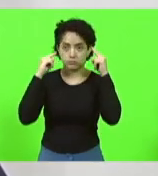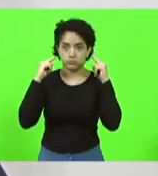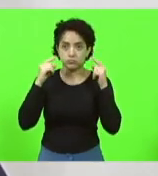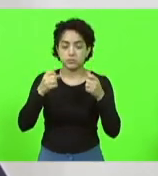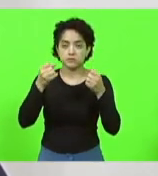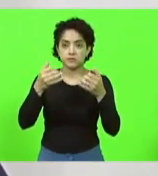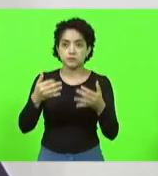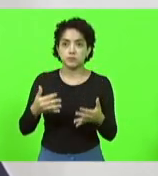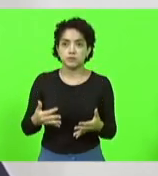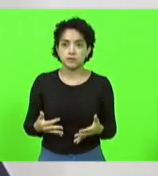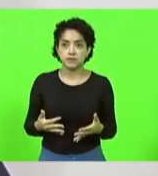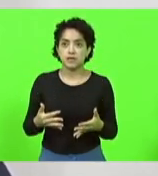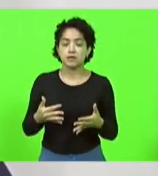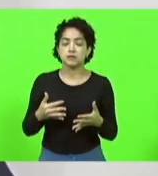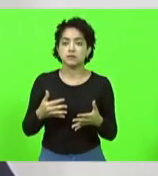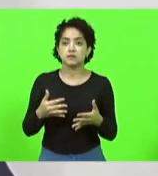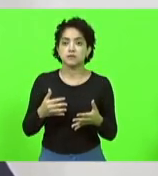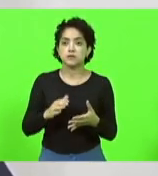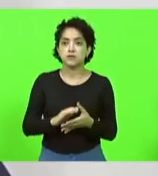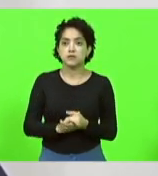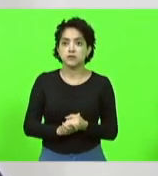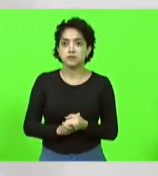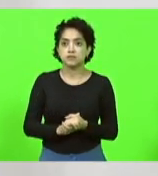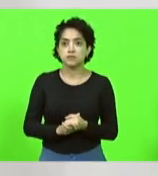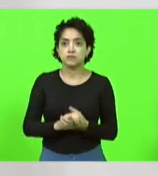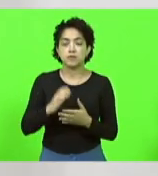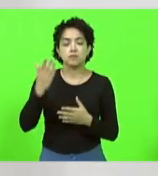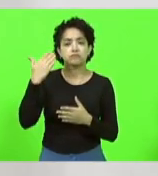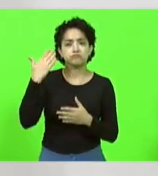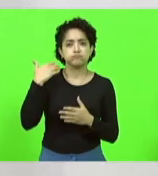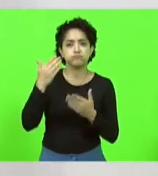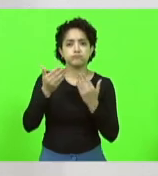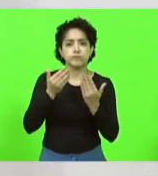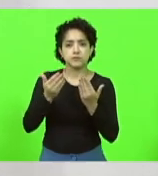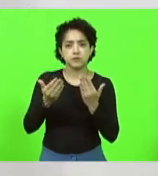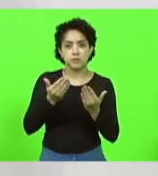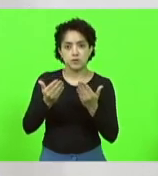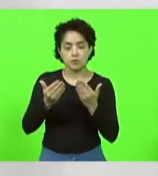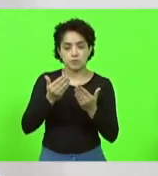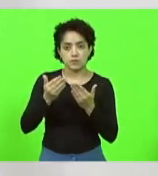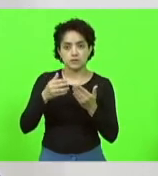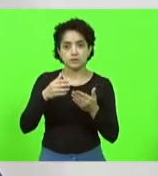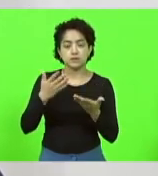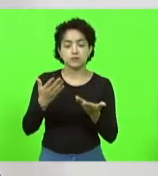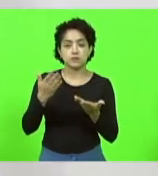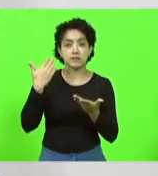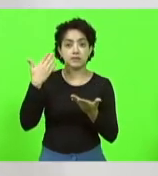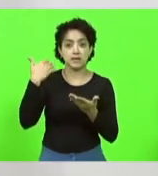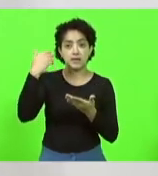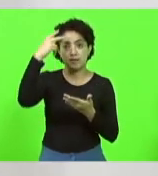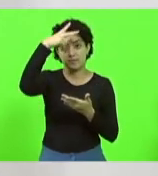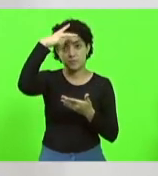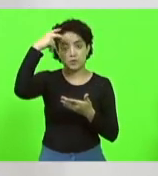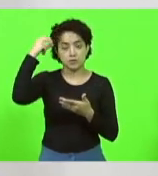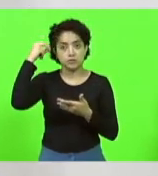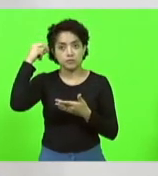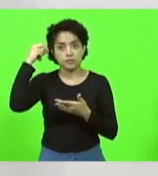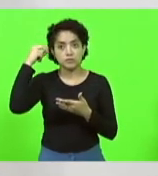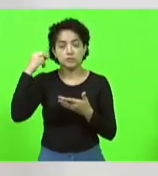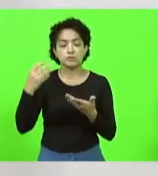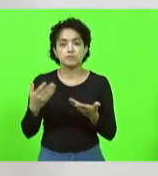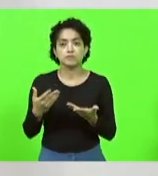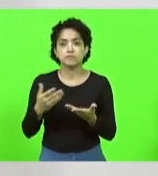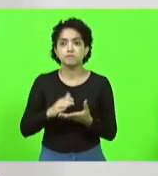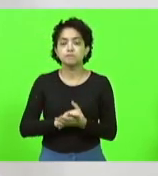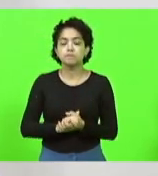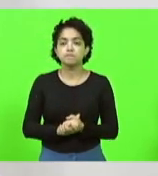a diferença da época em que fomos prefeitos, no final da década de 90, início de 2000,